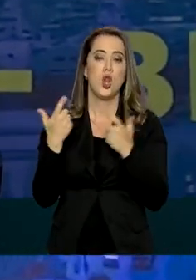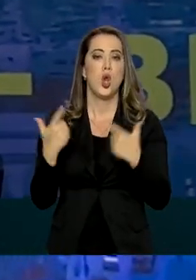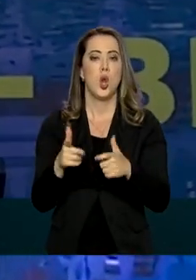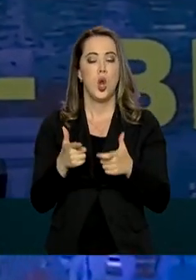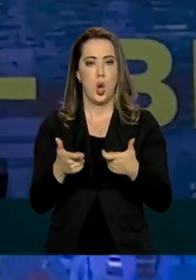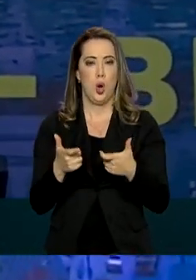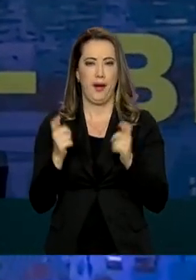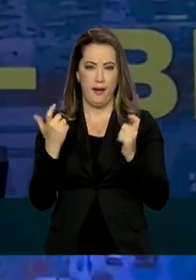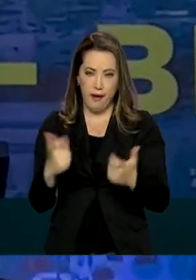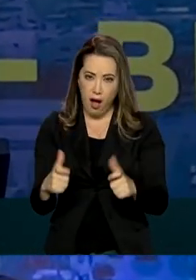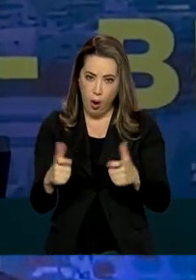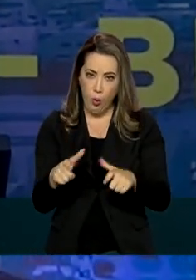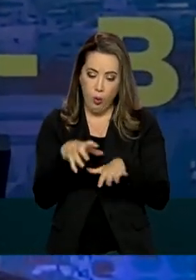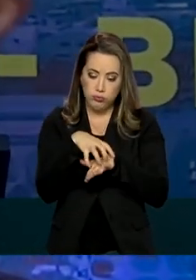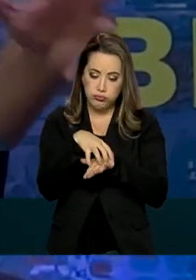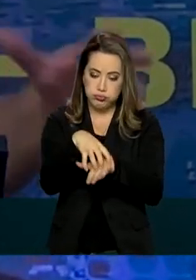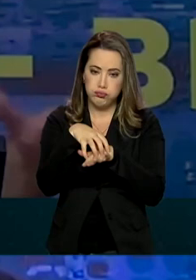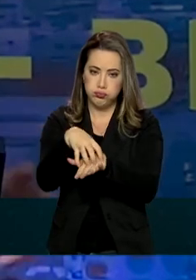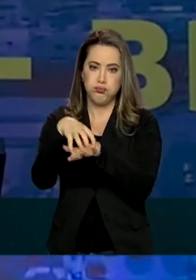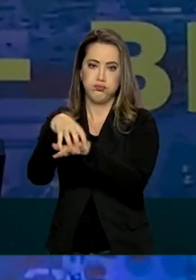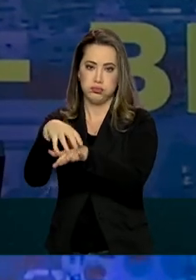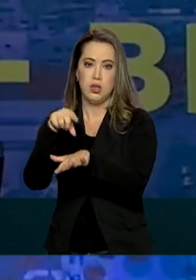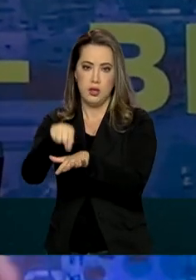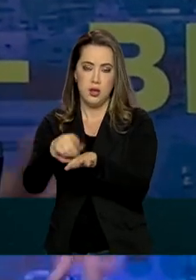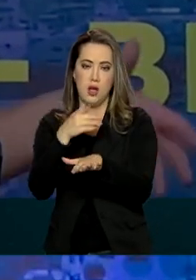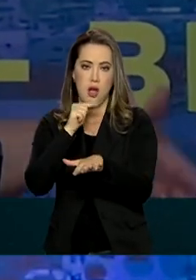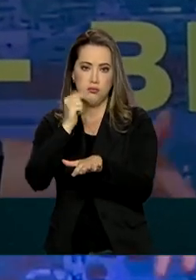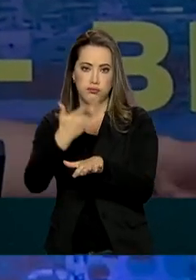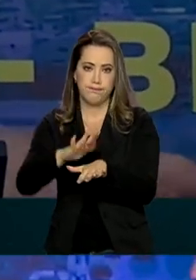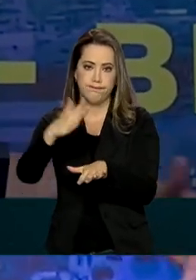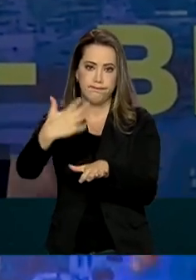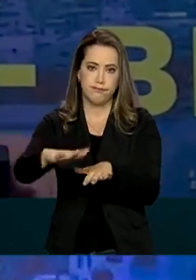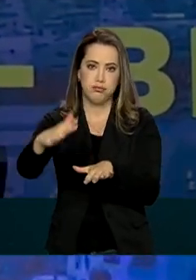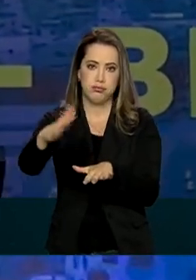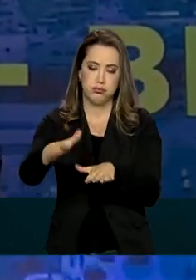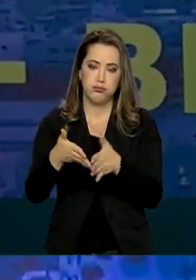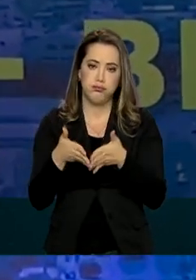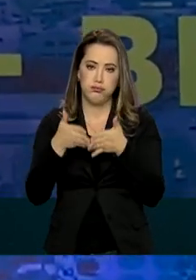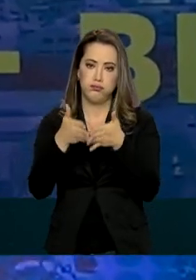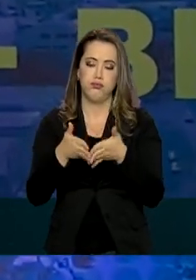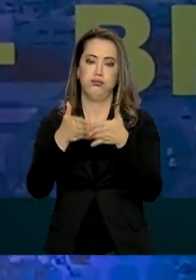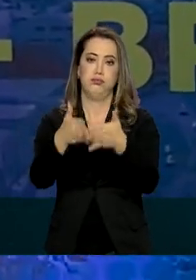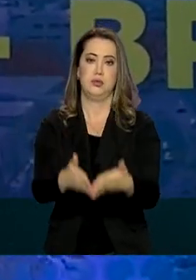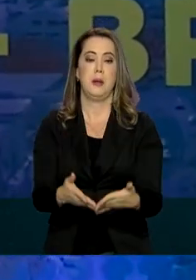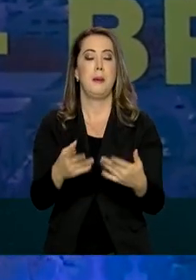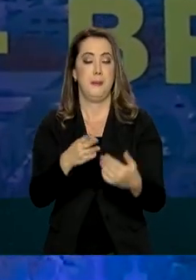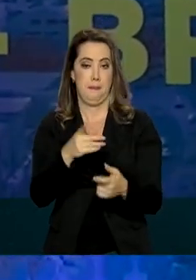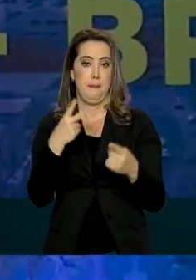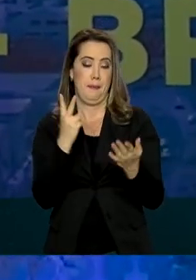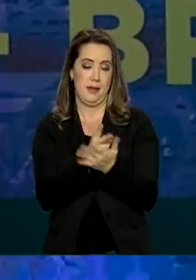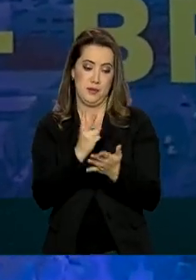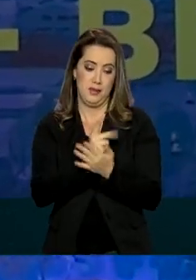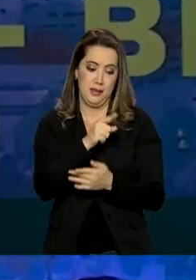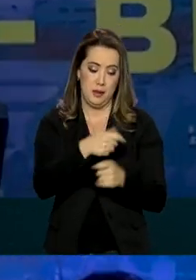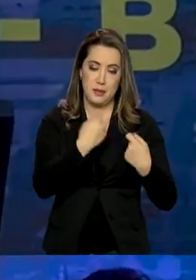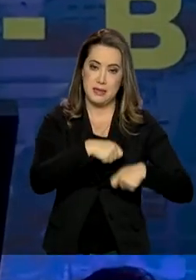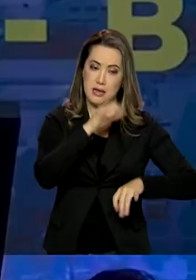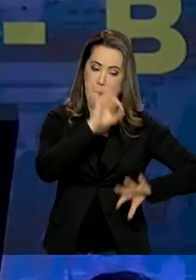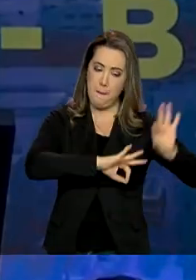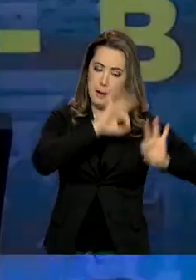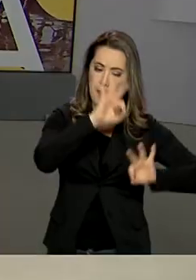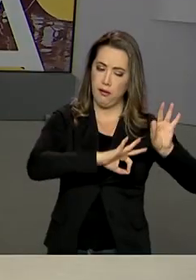de logística. E os municípios que estão na área de influência, incluindo aqui o noroeste do Rio de Janeiro, vão precisar de mais